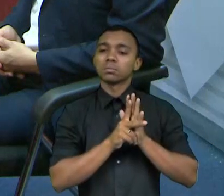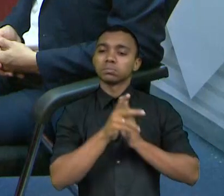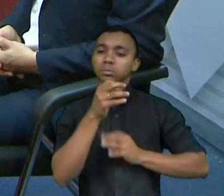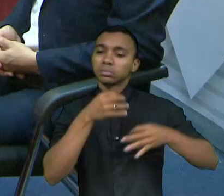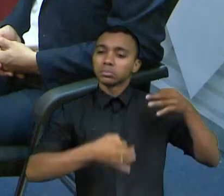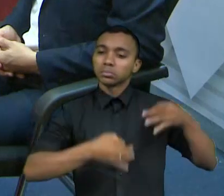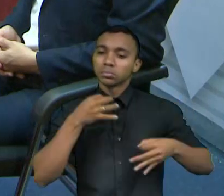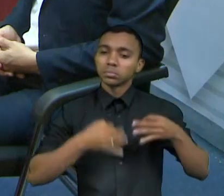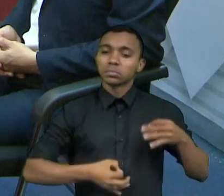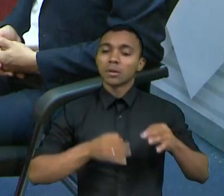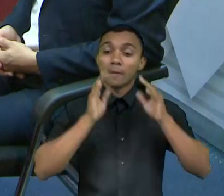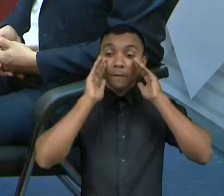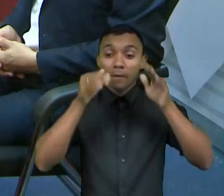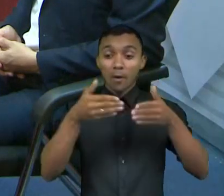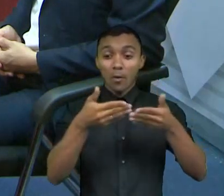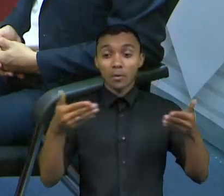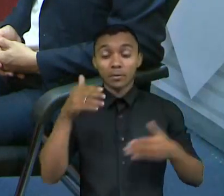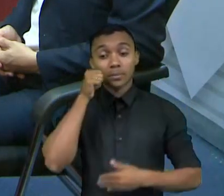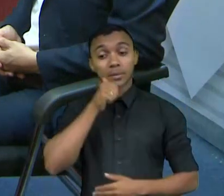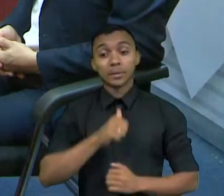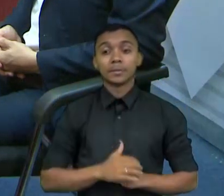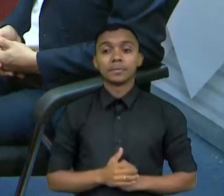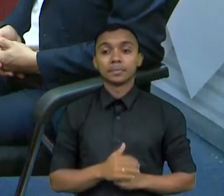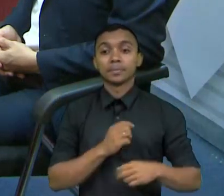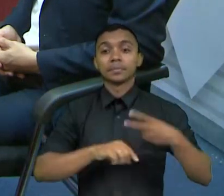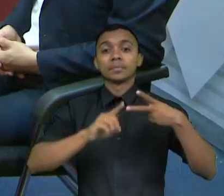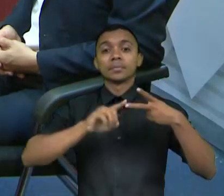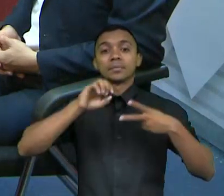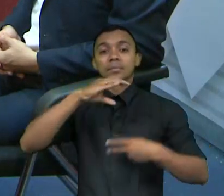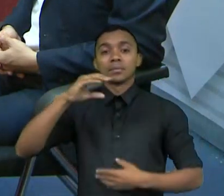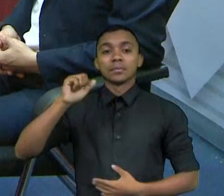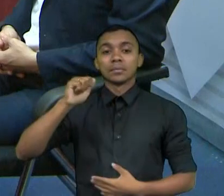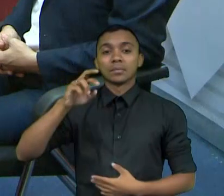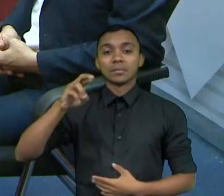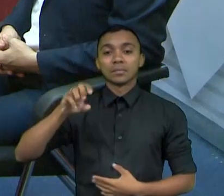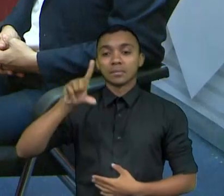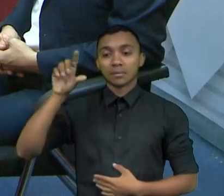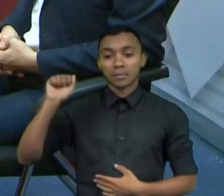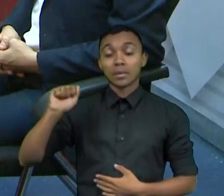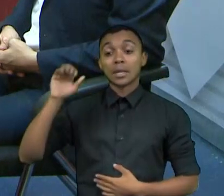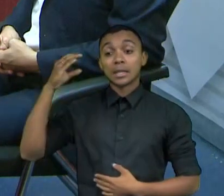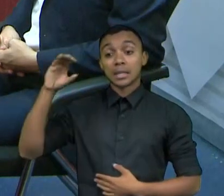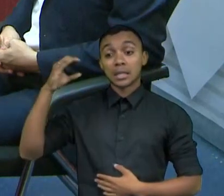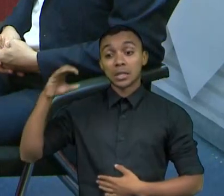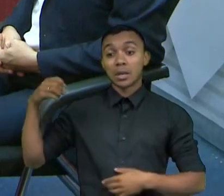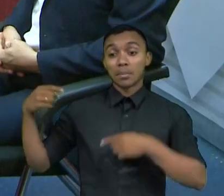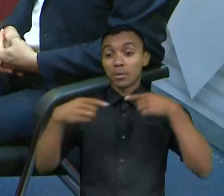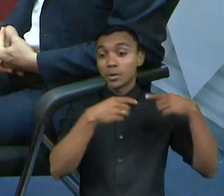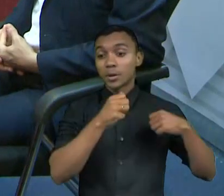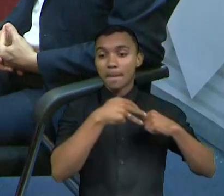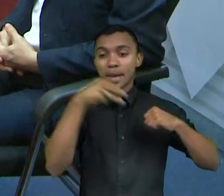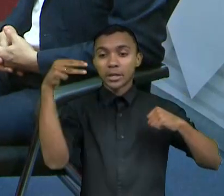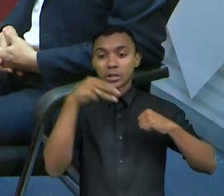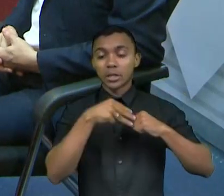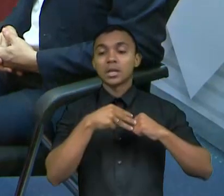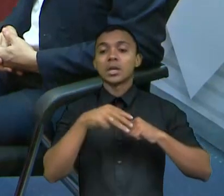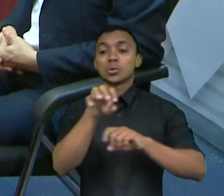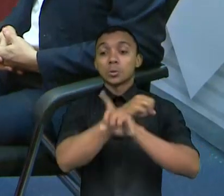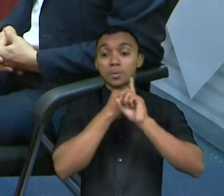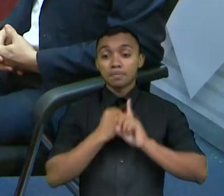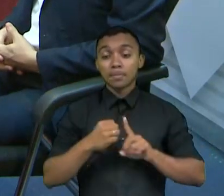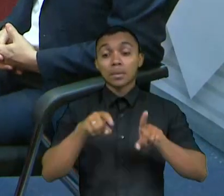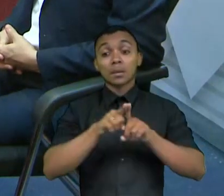política para mulheres. Conosco também, Carla Michele Quaresma, cientista política, mestre em sociologia e